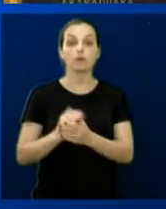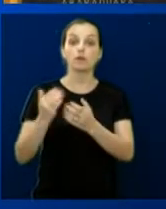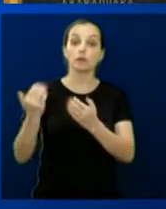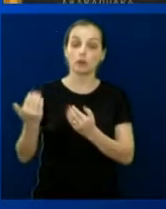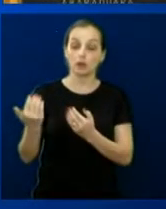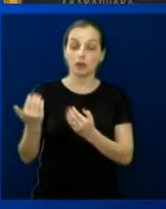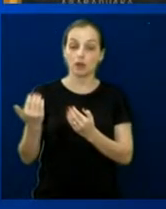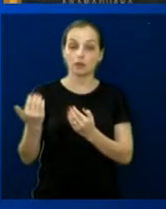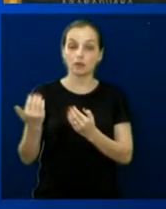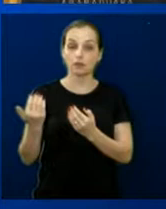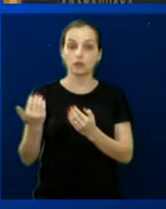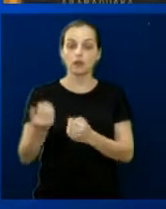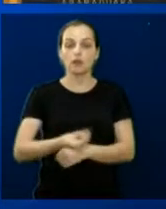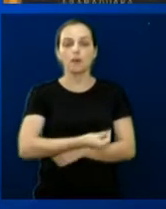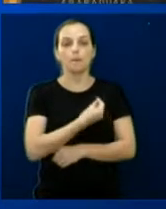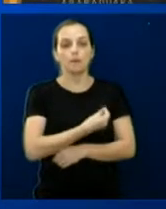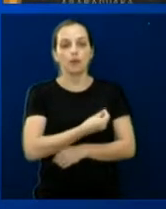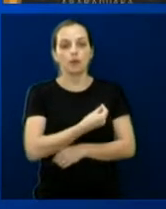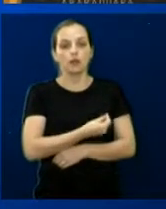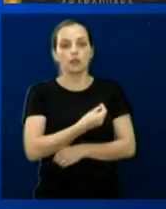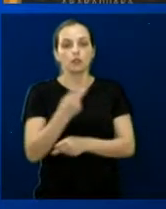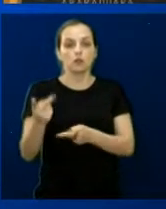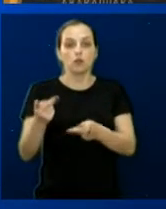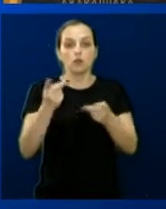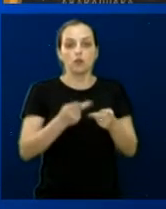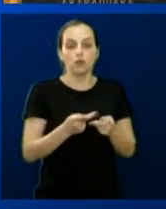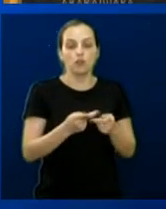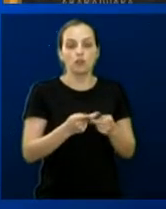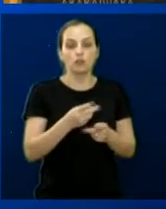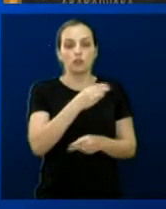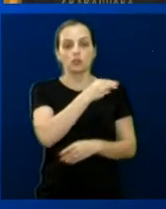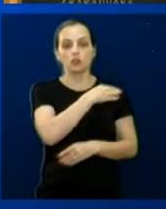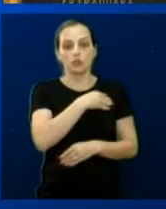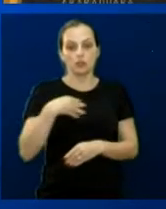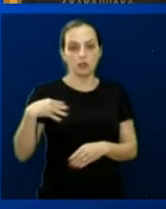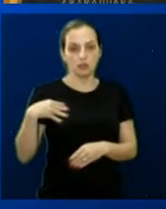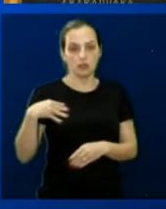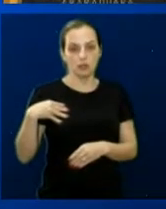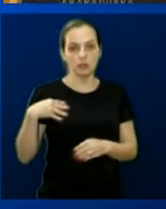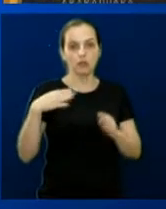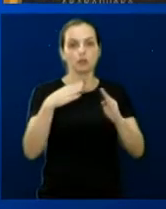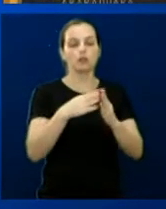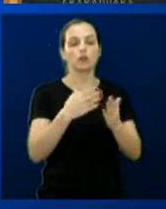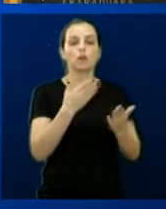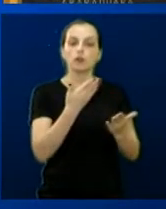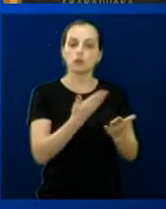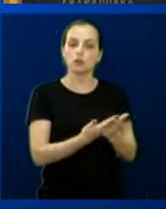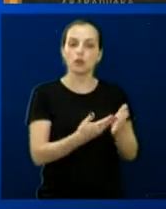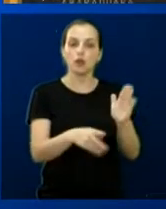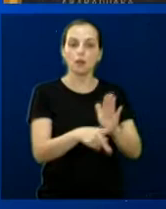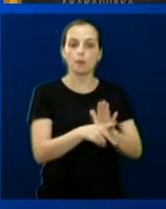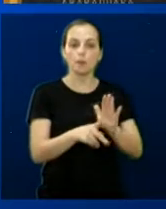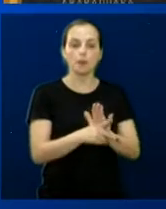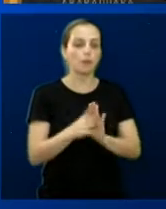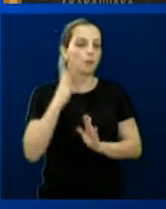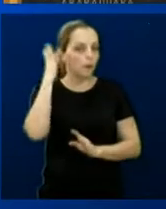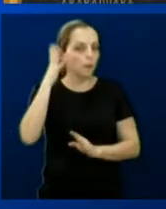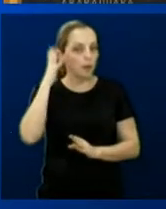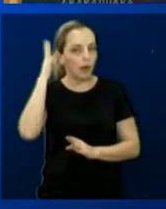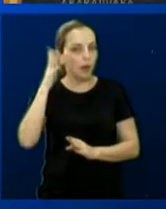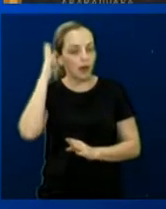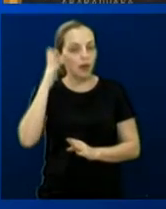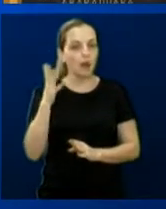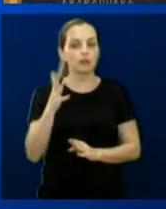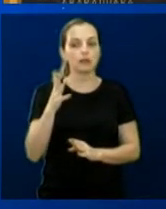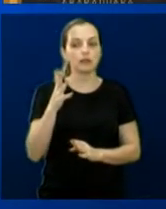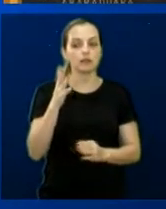Nós estivemos também a convite do SESI, lá na escola, palestrando sobre o feminismo, um projeto que